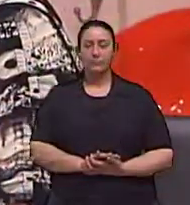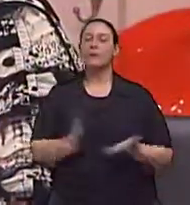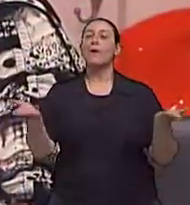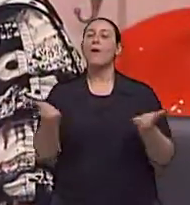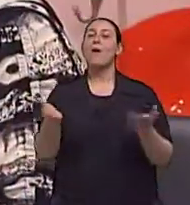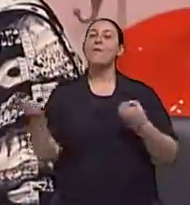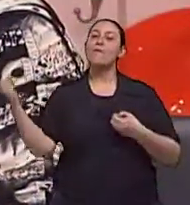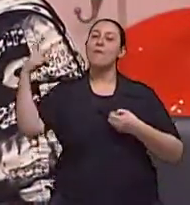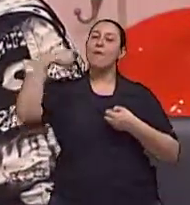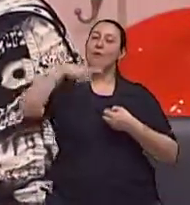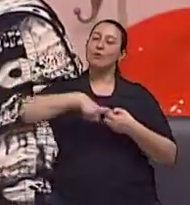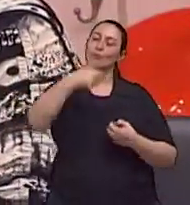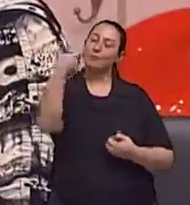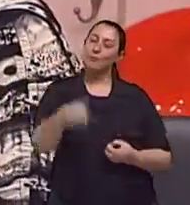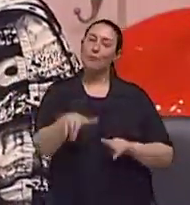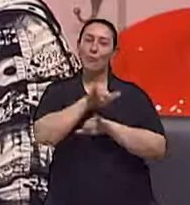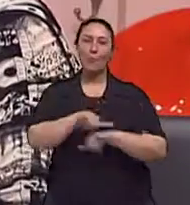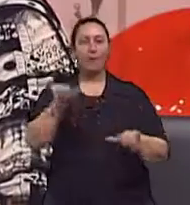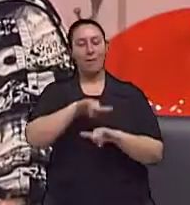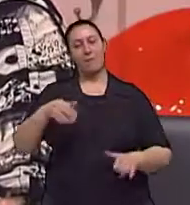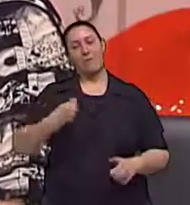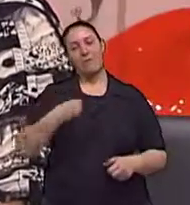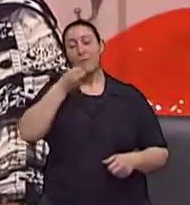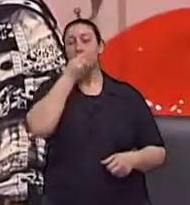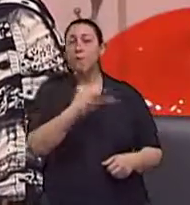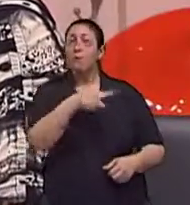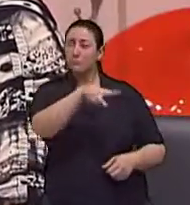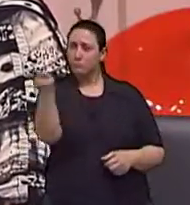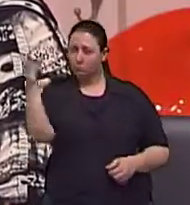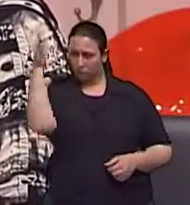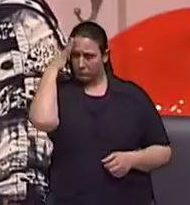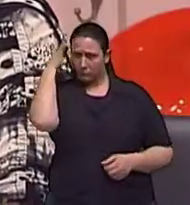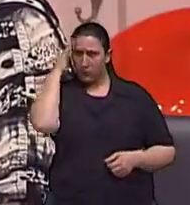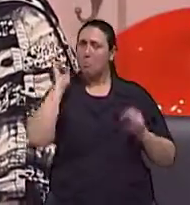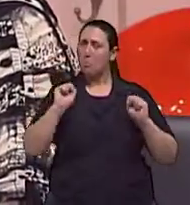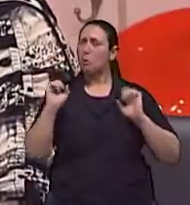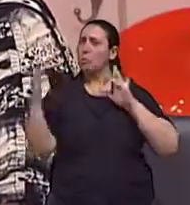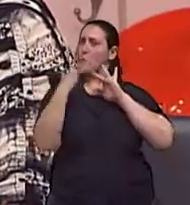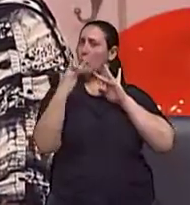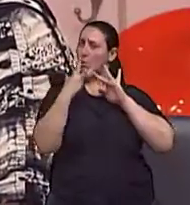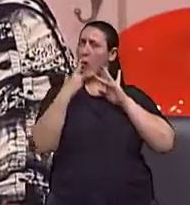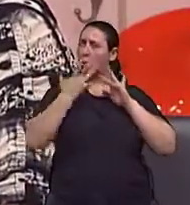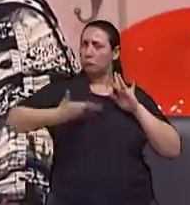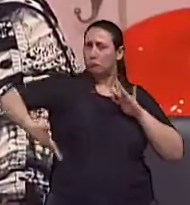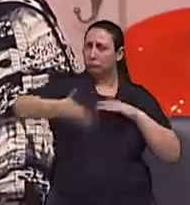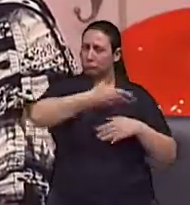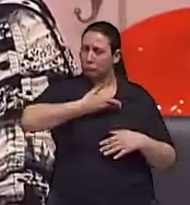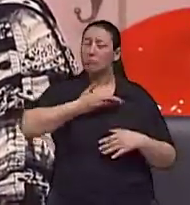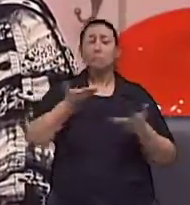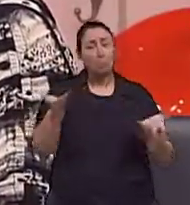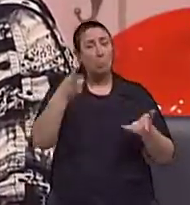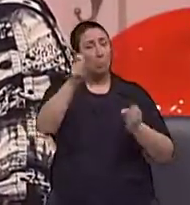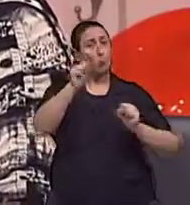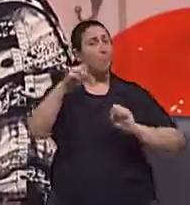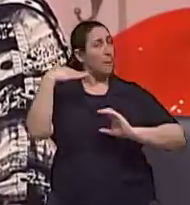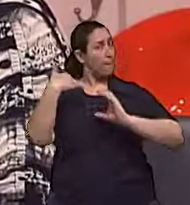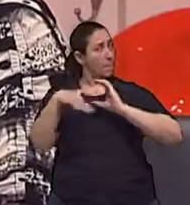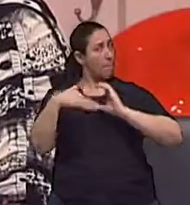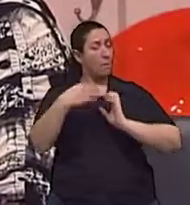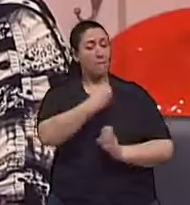Estamos de volta com o nosso Viva Bem de hoje e você sabe que pode ter uma conexão direta com a gente através do nosso e-mail